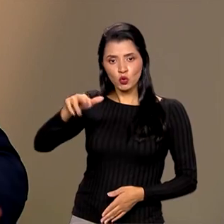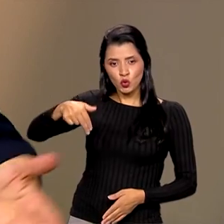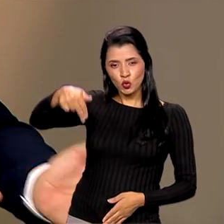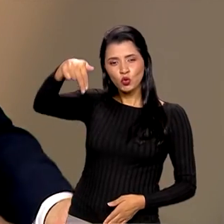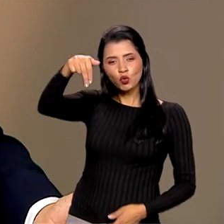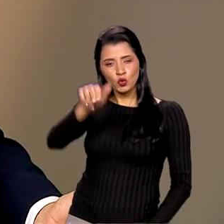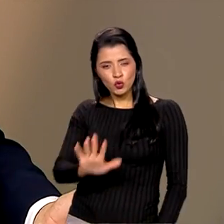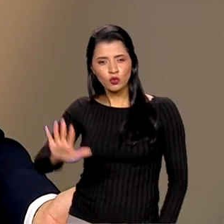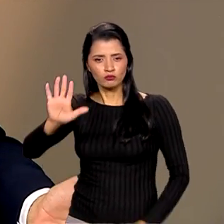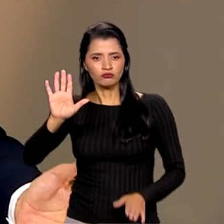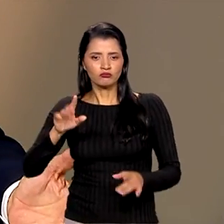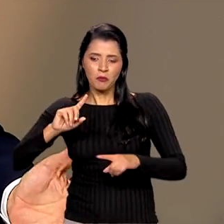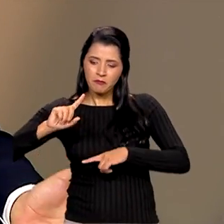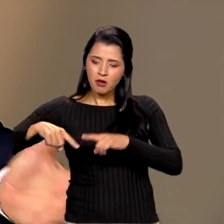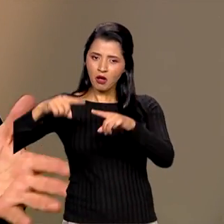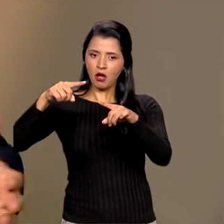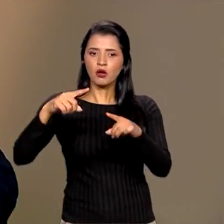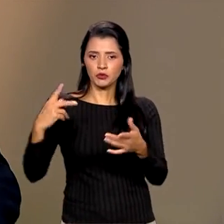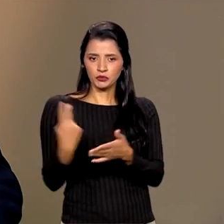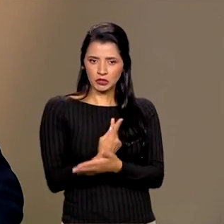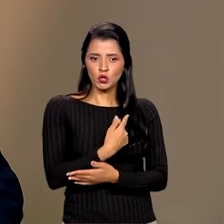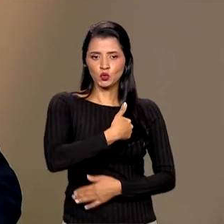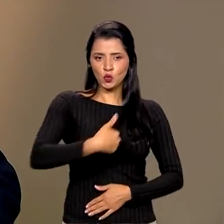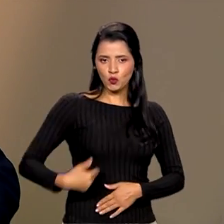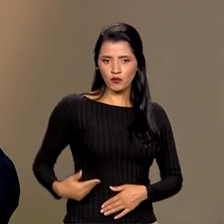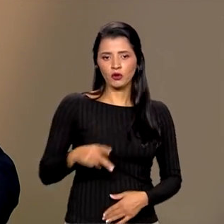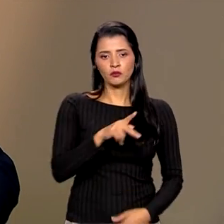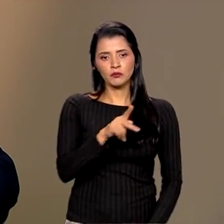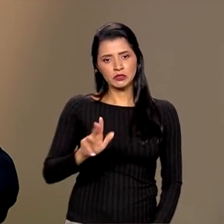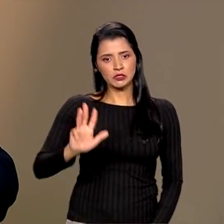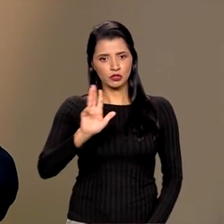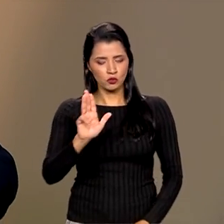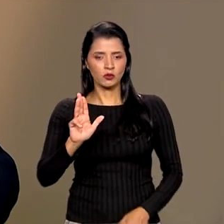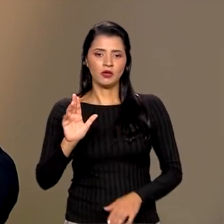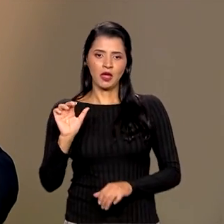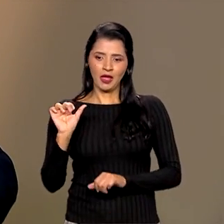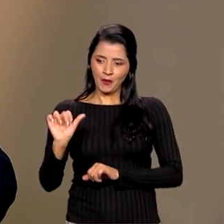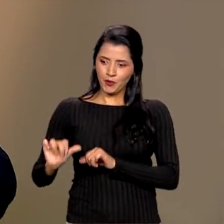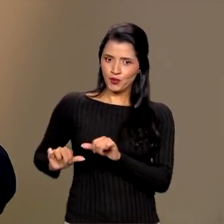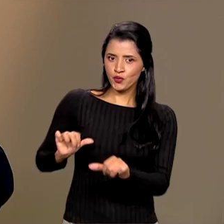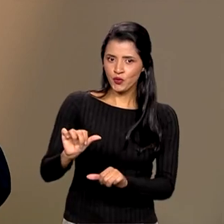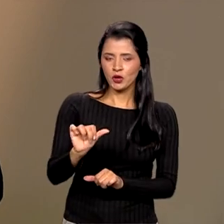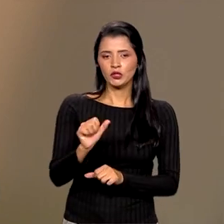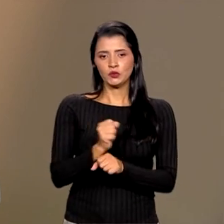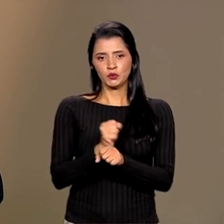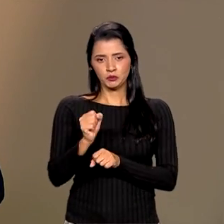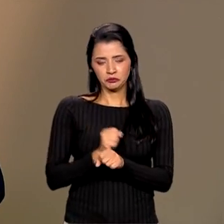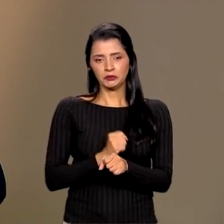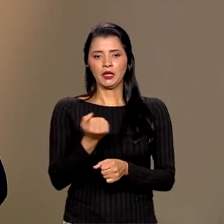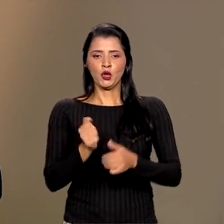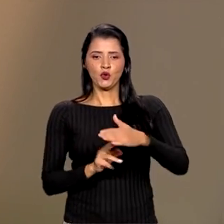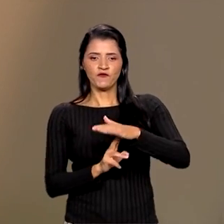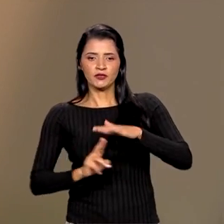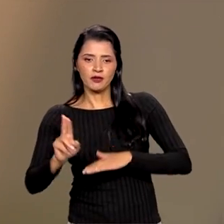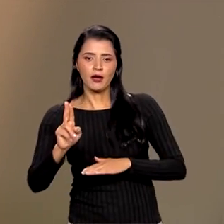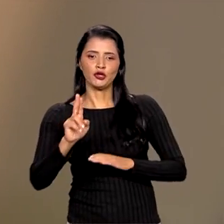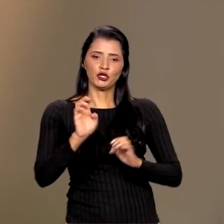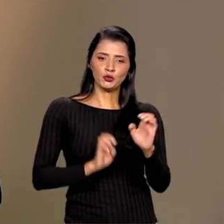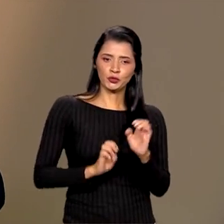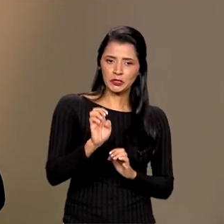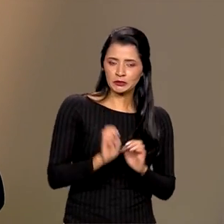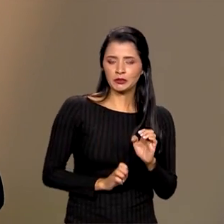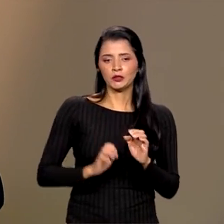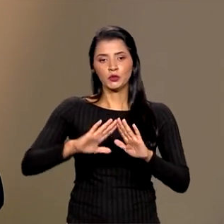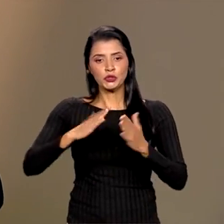ocorreu nos últimos governos do presidente Lula. Na virada desse século, a gente entrou num processo de industrialização, as universidades, as escolas técnicas